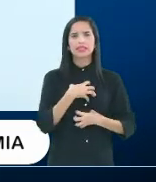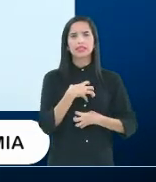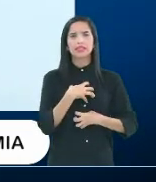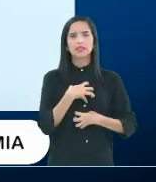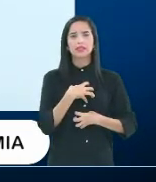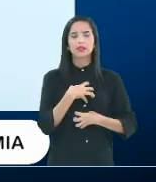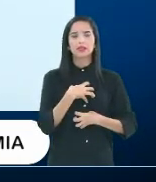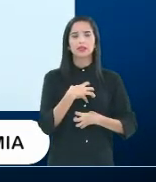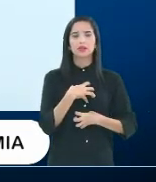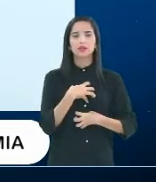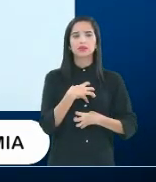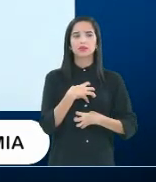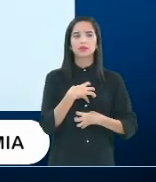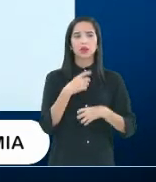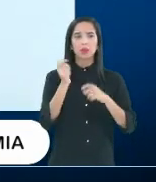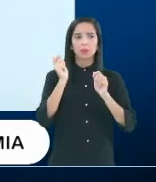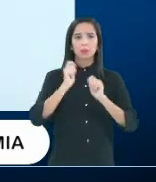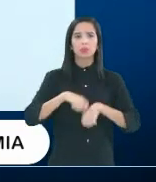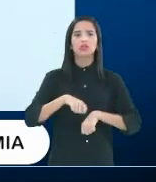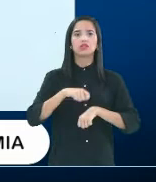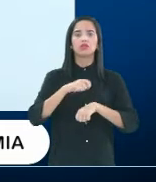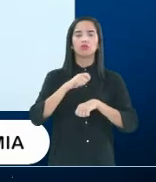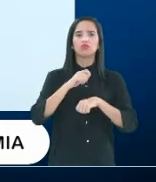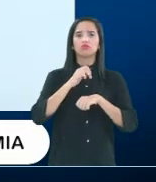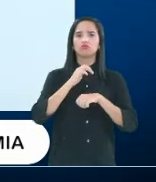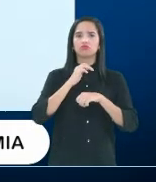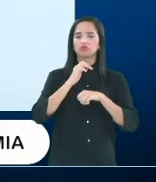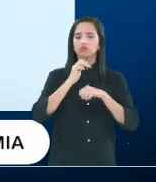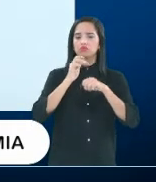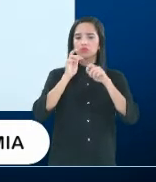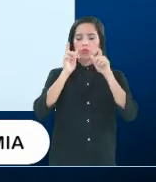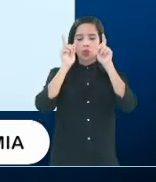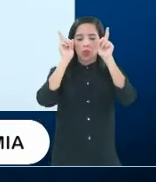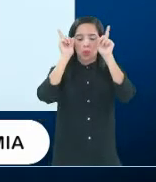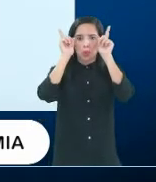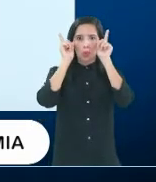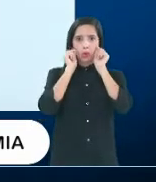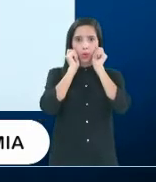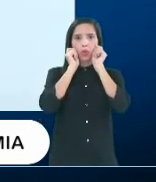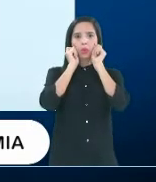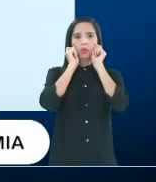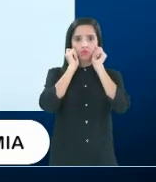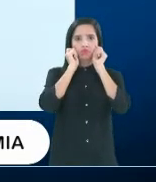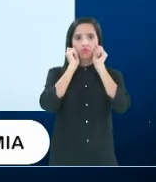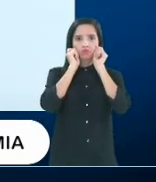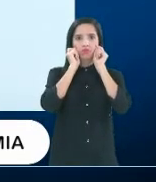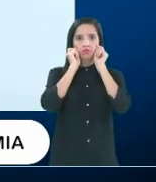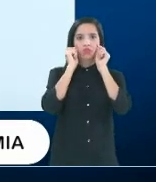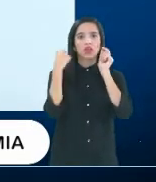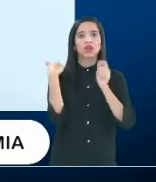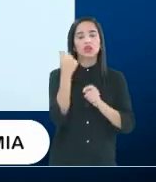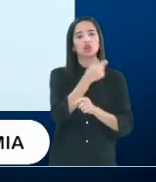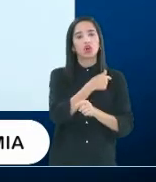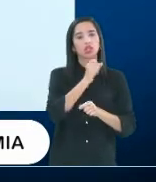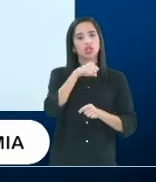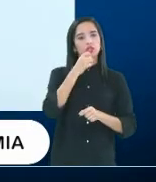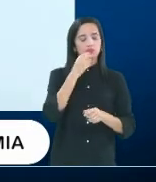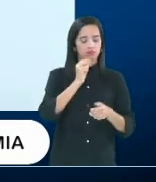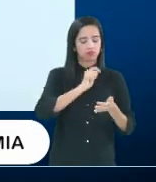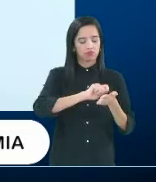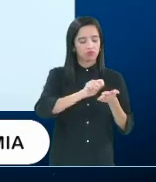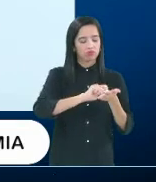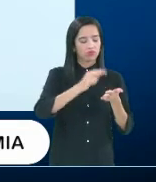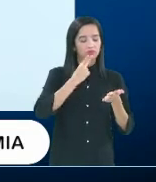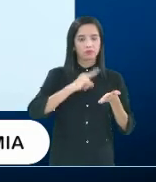seja, é, resolvido, é, de uma forma, é, mais ampla, a gente faz um encaminhamento